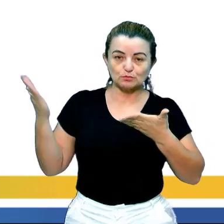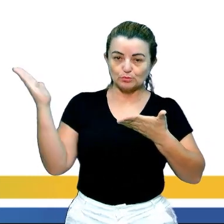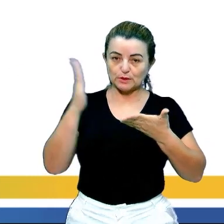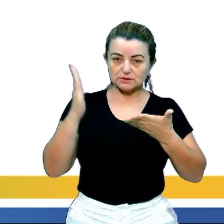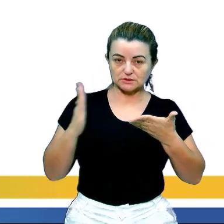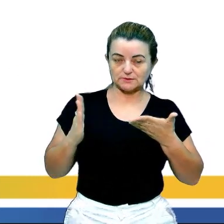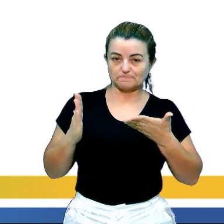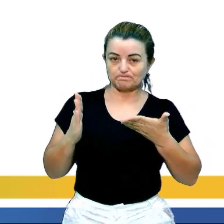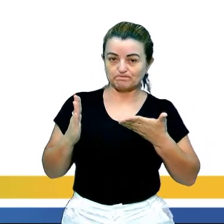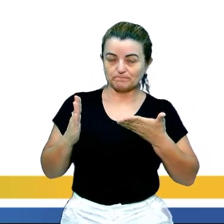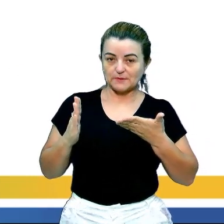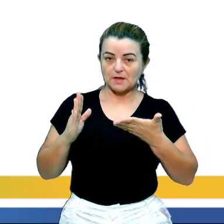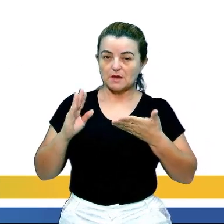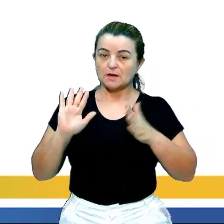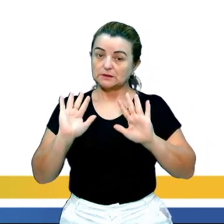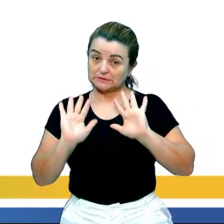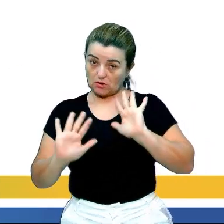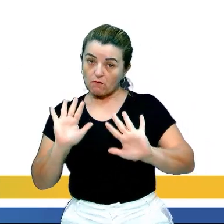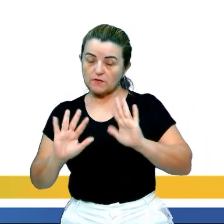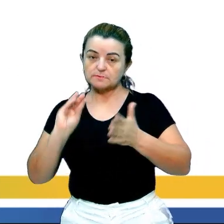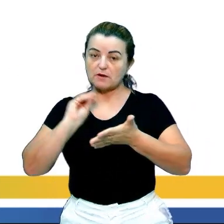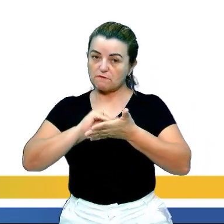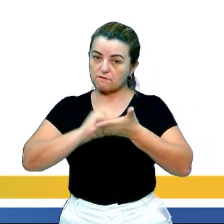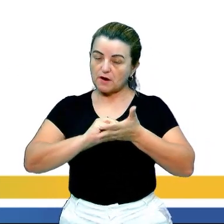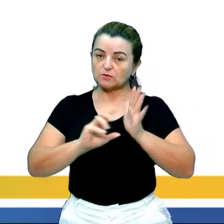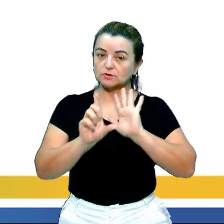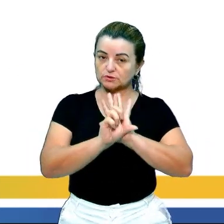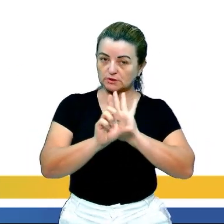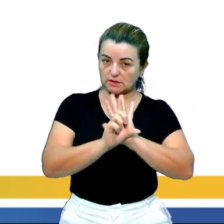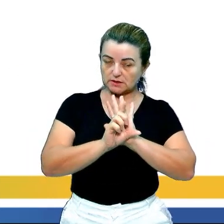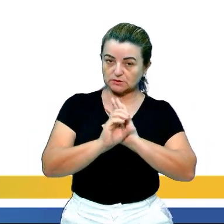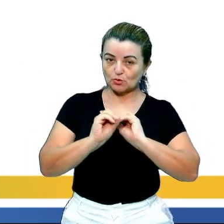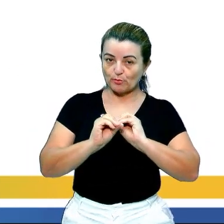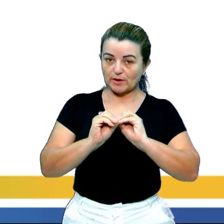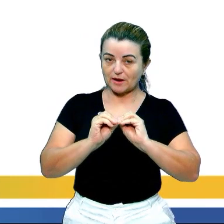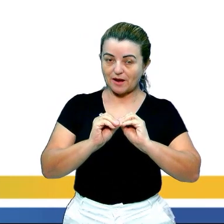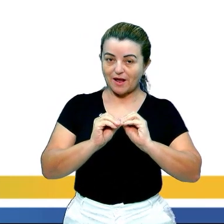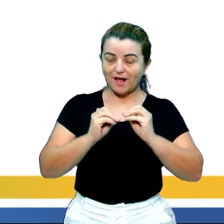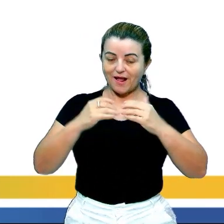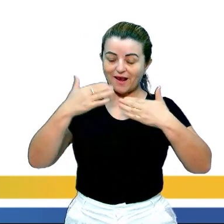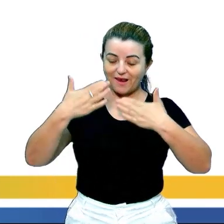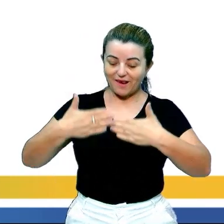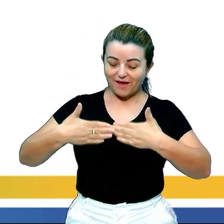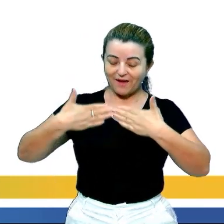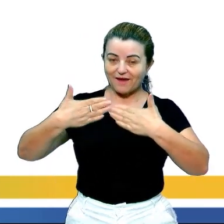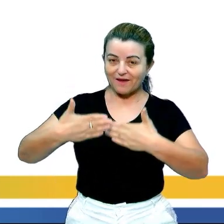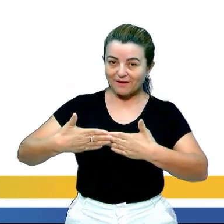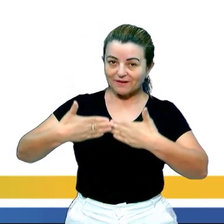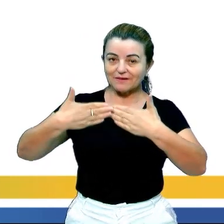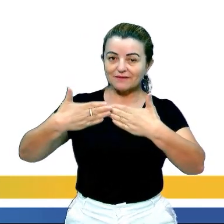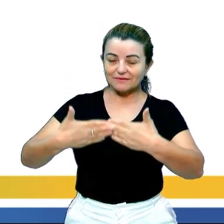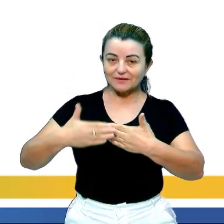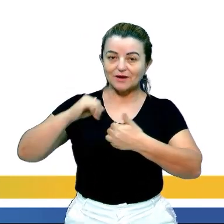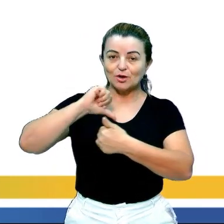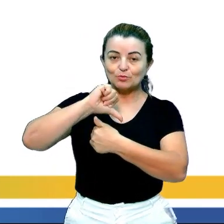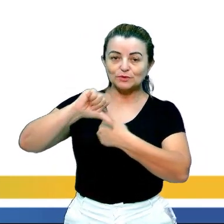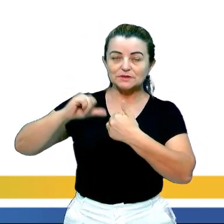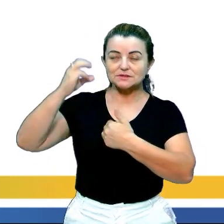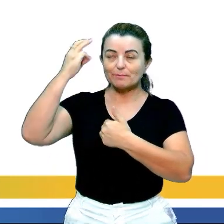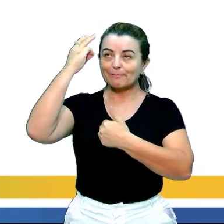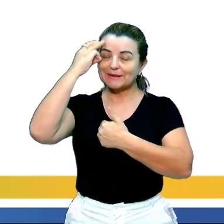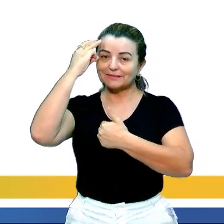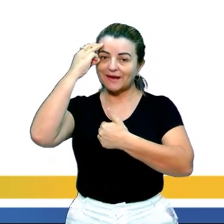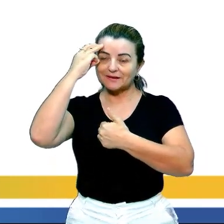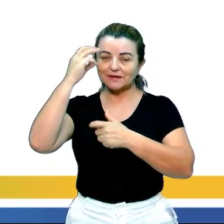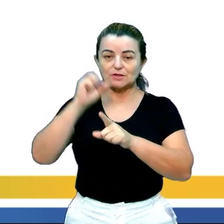pela insuficiência de leis, seja pela lenta mudança da mentalidade social. Observe aí